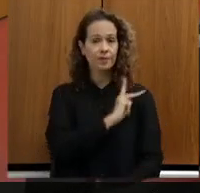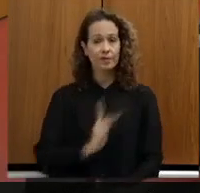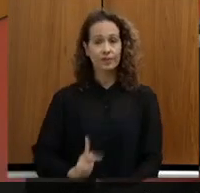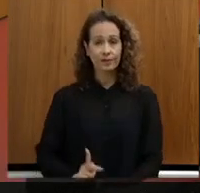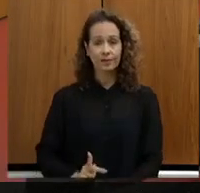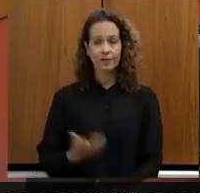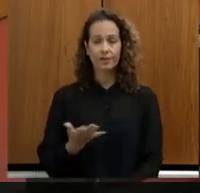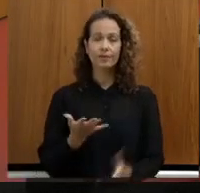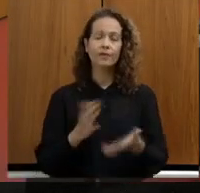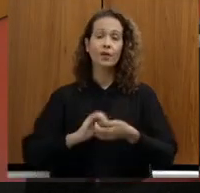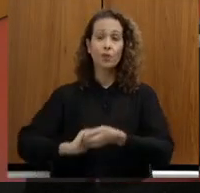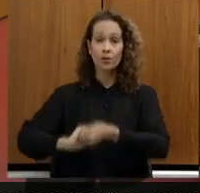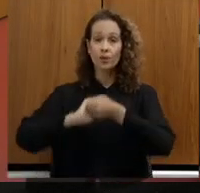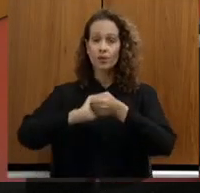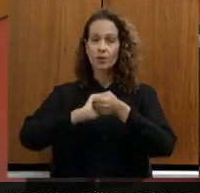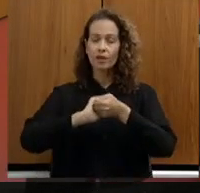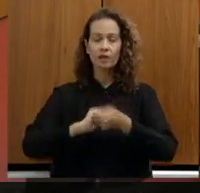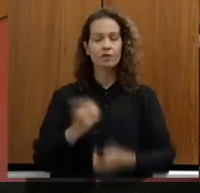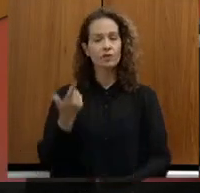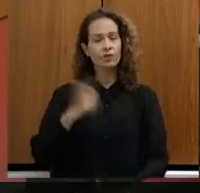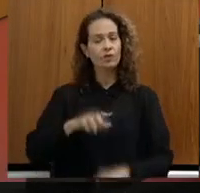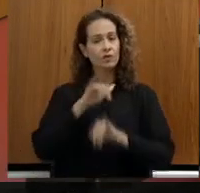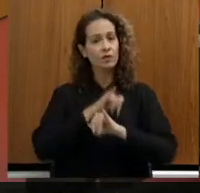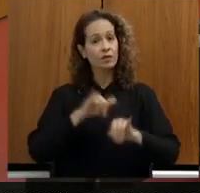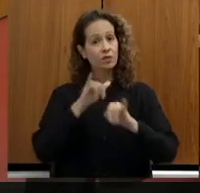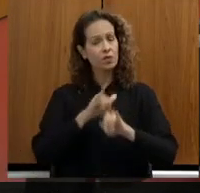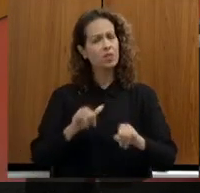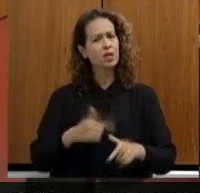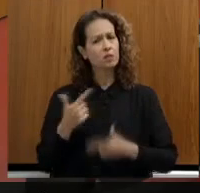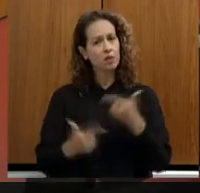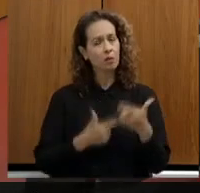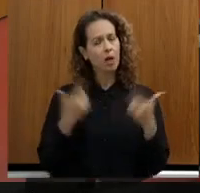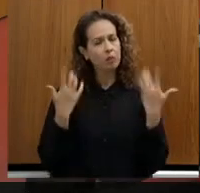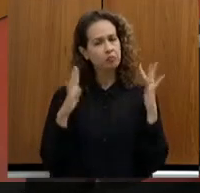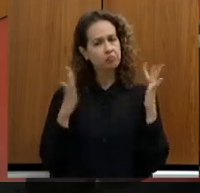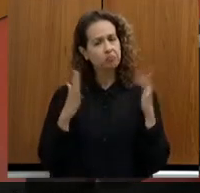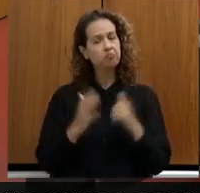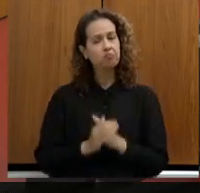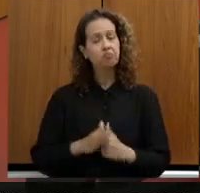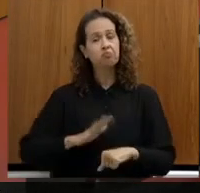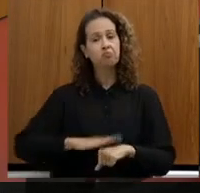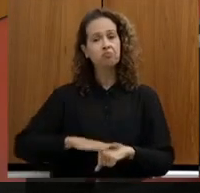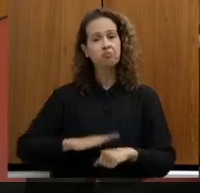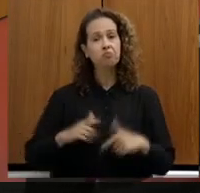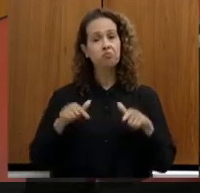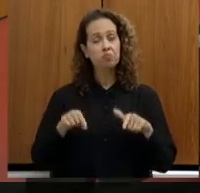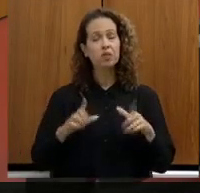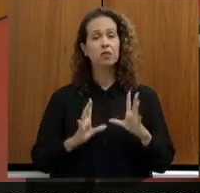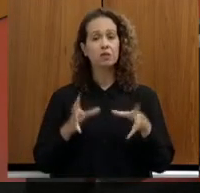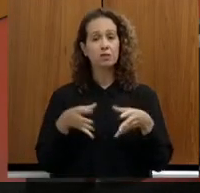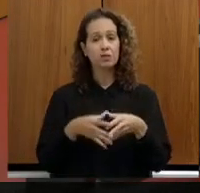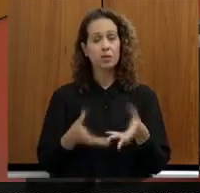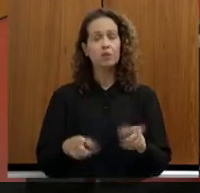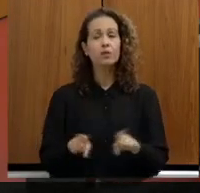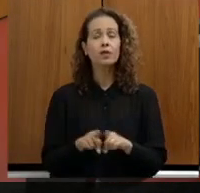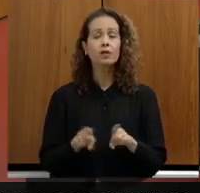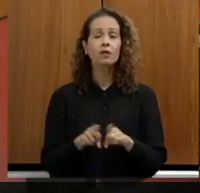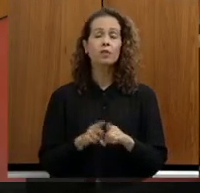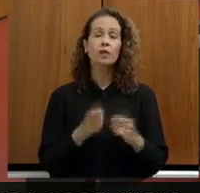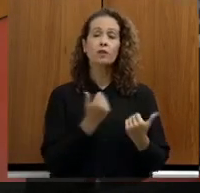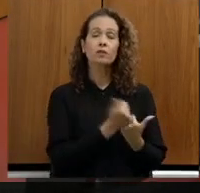gostaria de cumprimentá-lo, mais uma vez, dizer do brilhante trabalho que realiza frente a essa comissão e também da